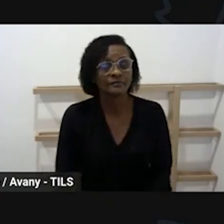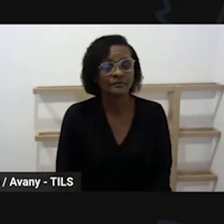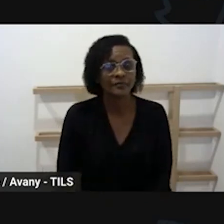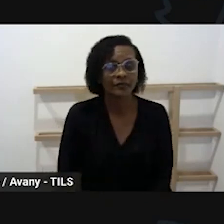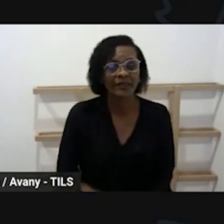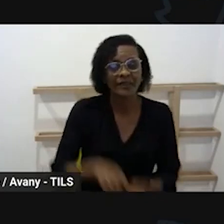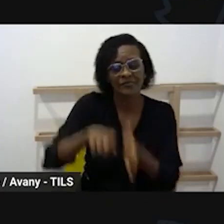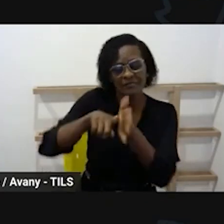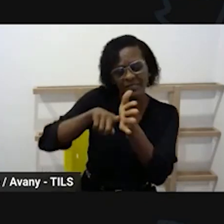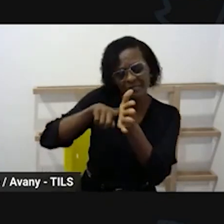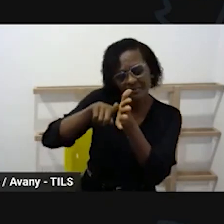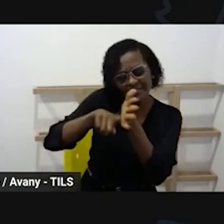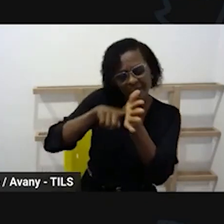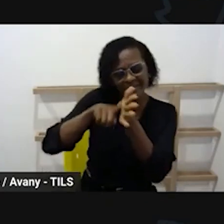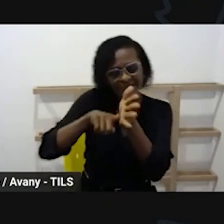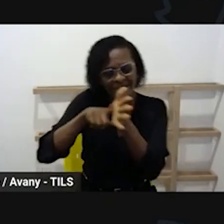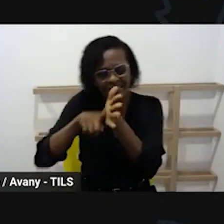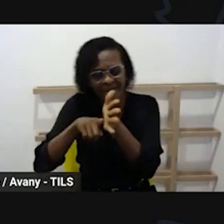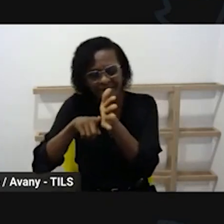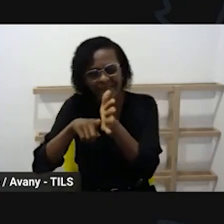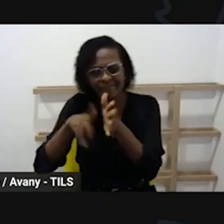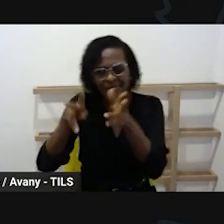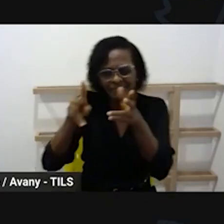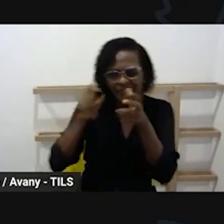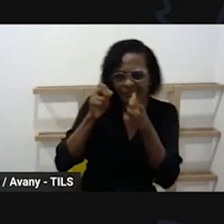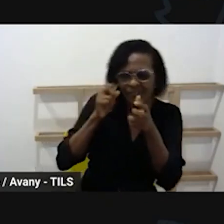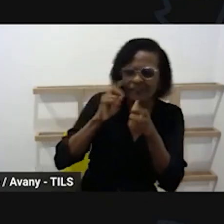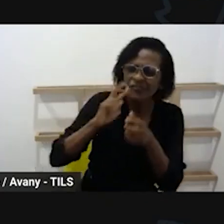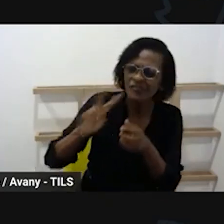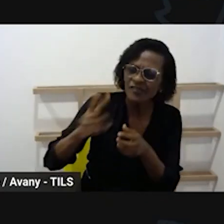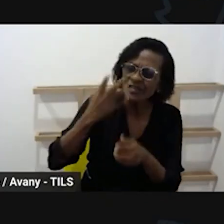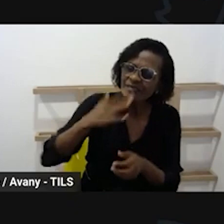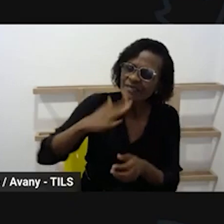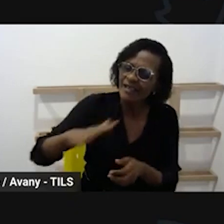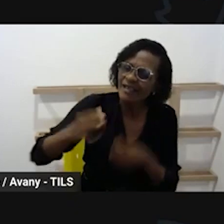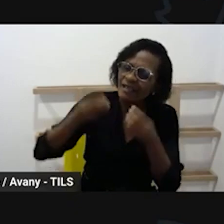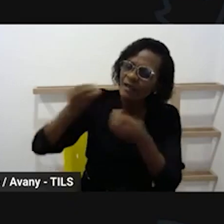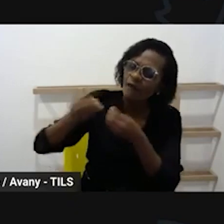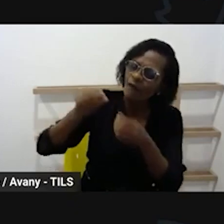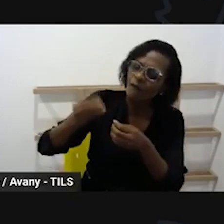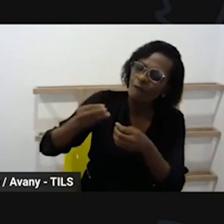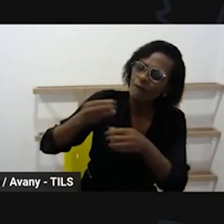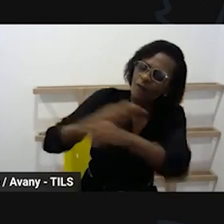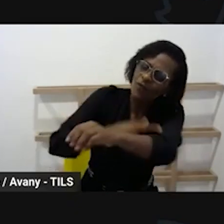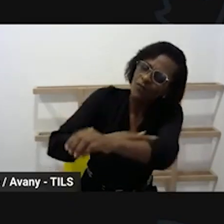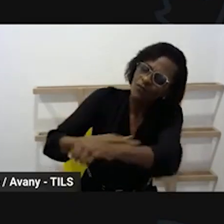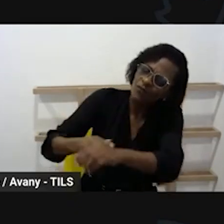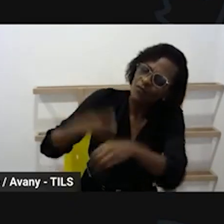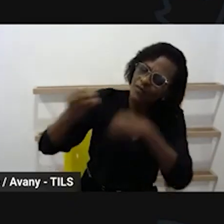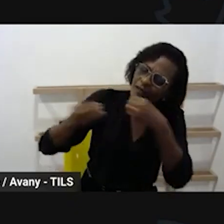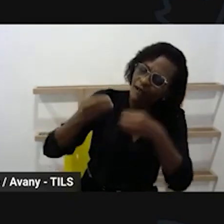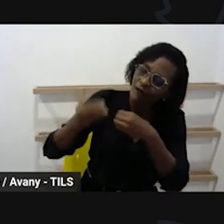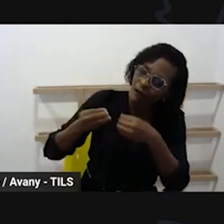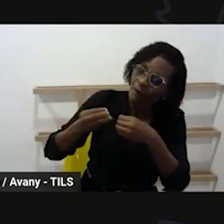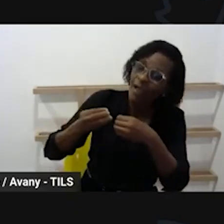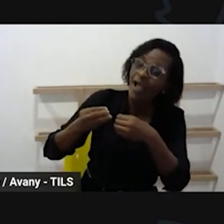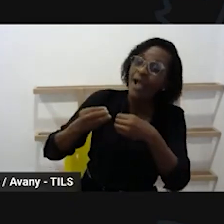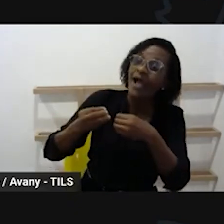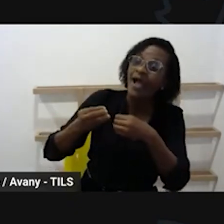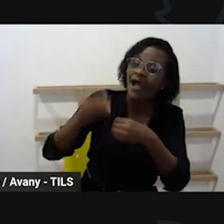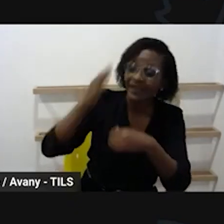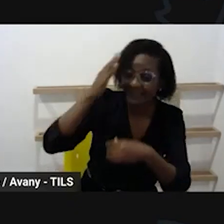uma investigação de uma curiosidade da criança como o Candice falou aqui anteriormente então esse projeto ele surge disso da